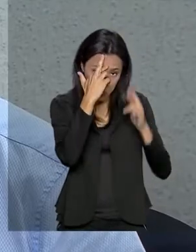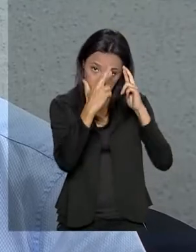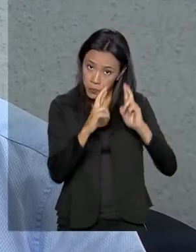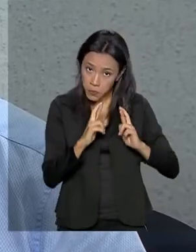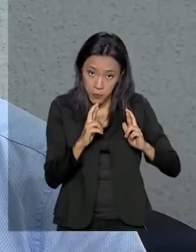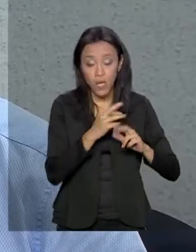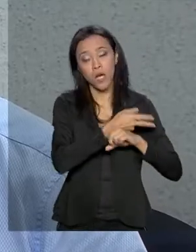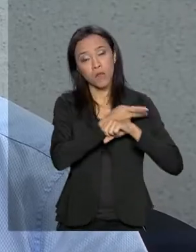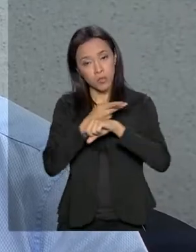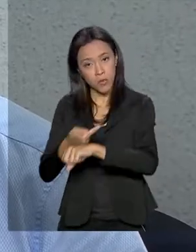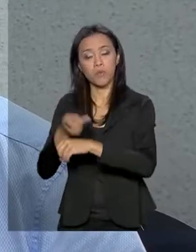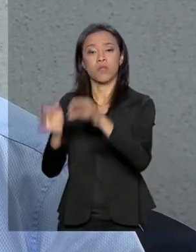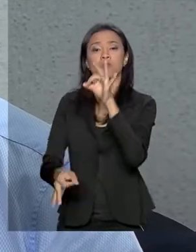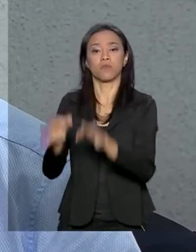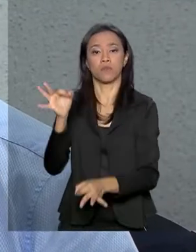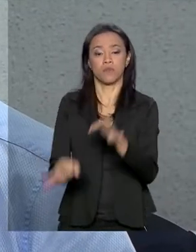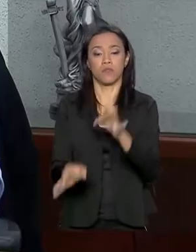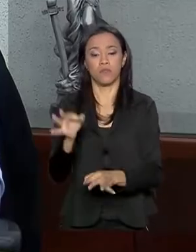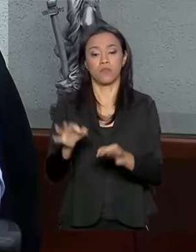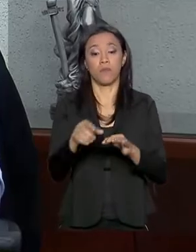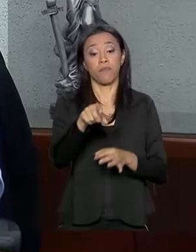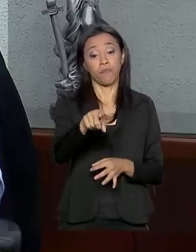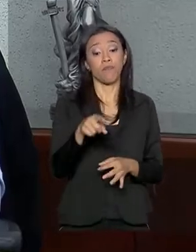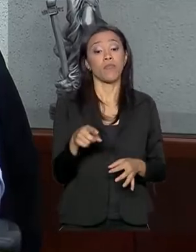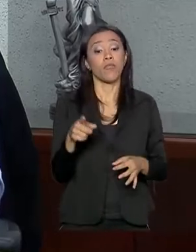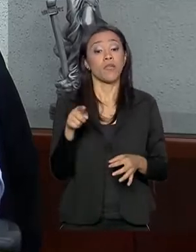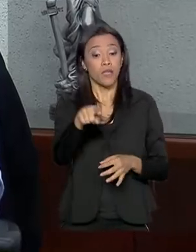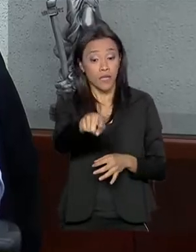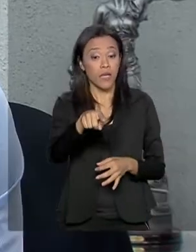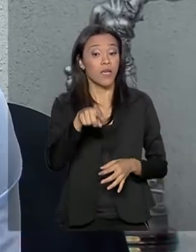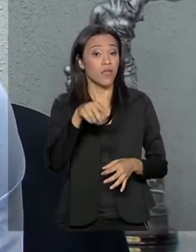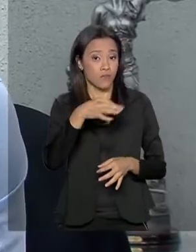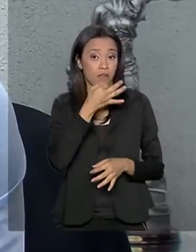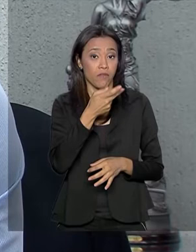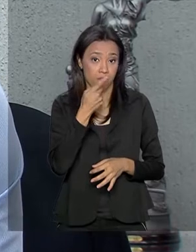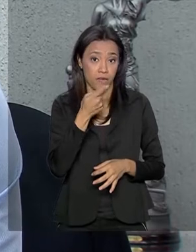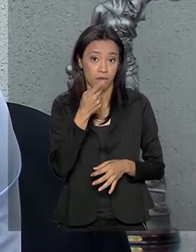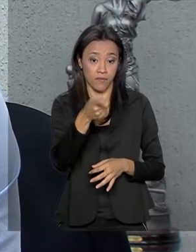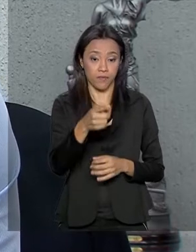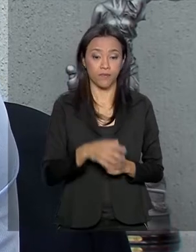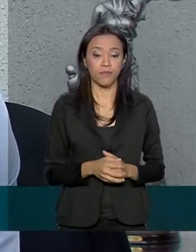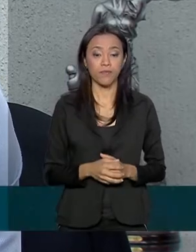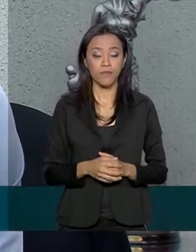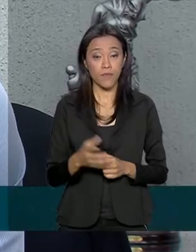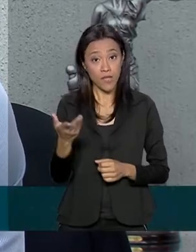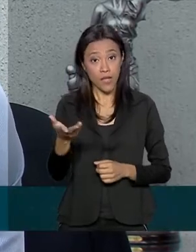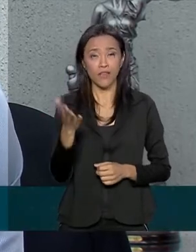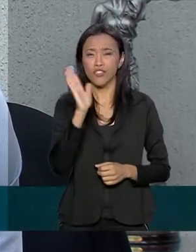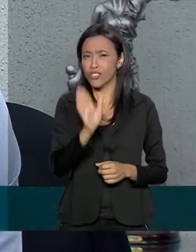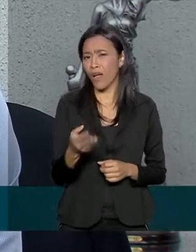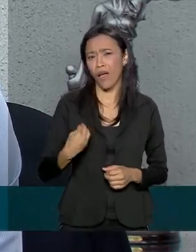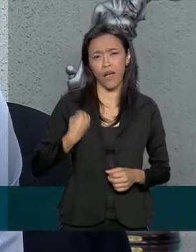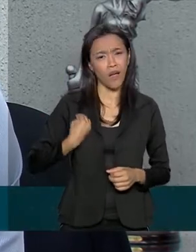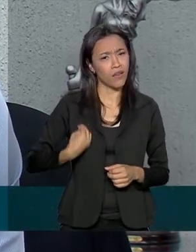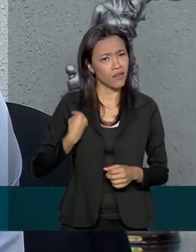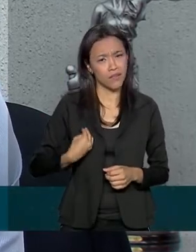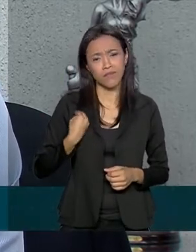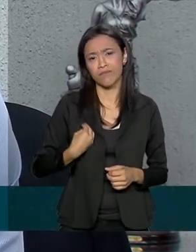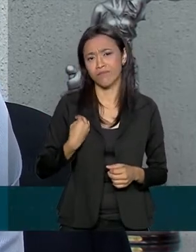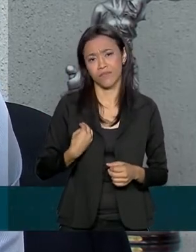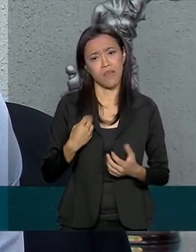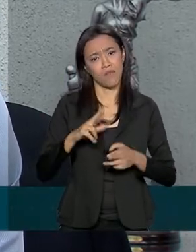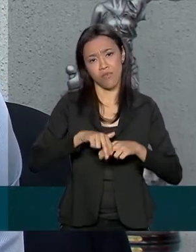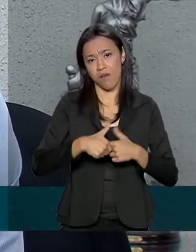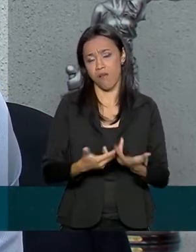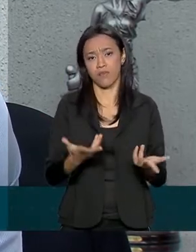O que dificilmente será necessário na avaliação deste juiz. Veio garantir algo que já existia pelas comissões